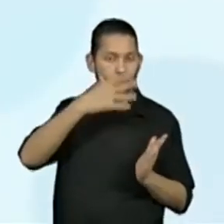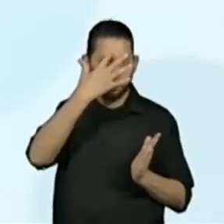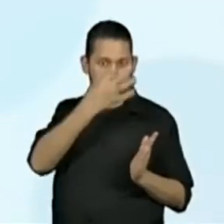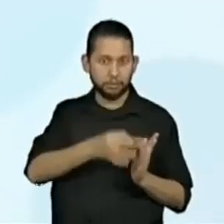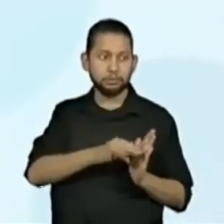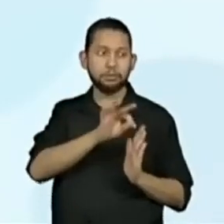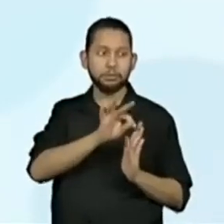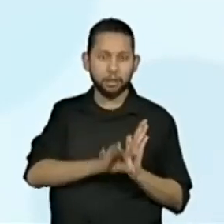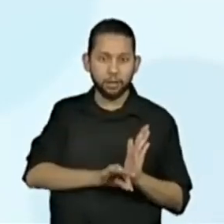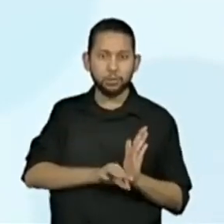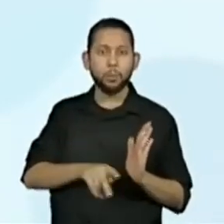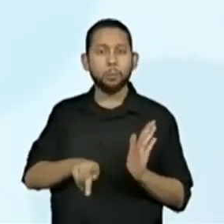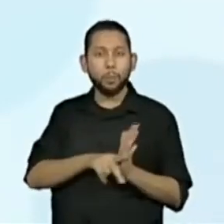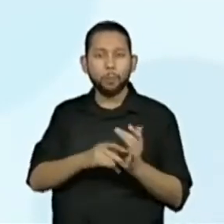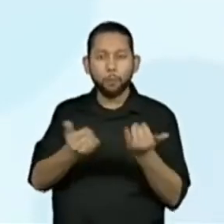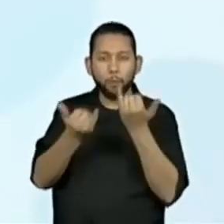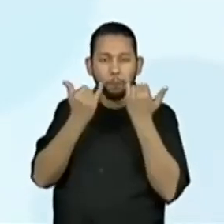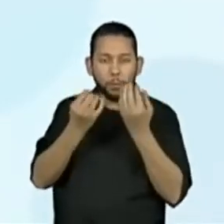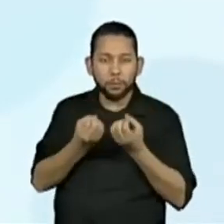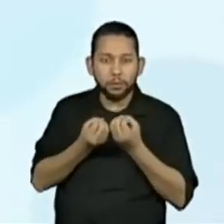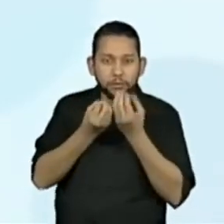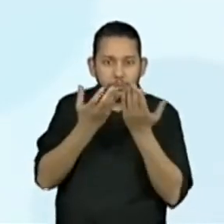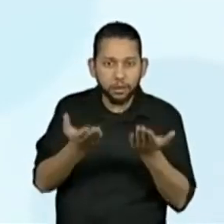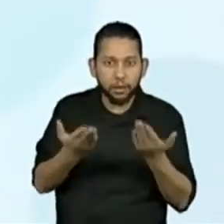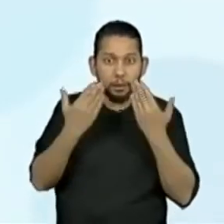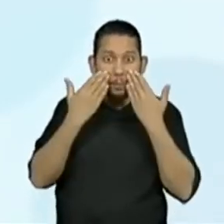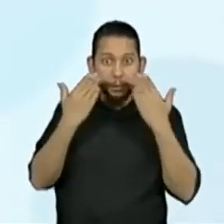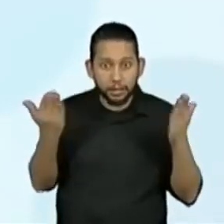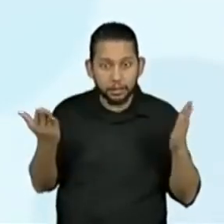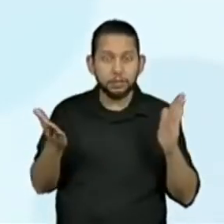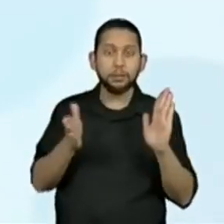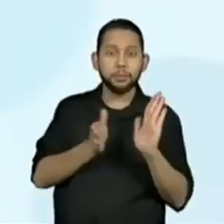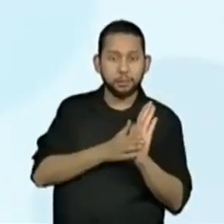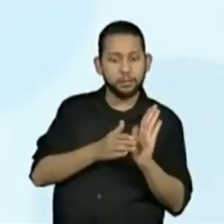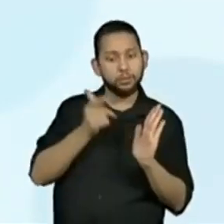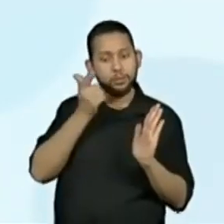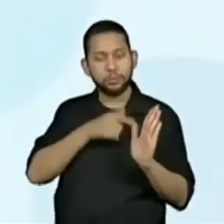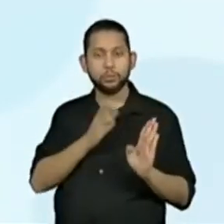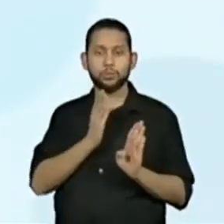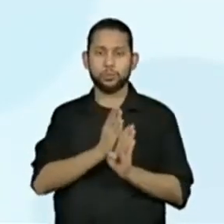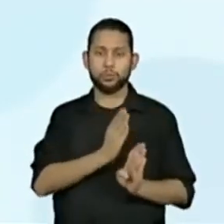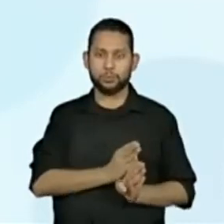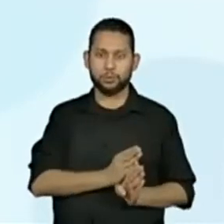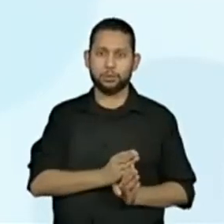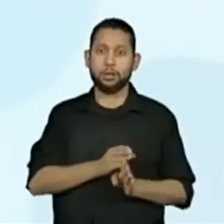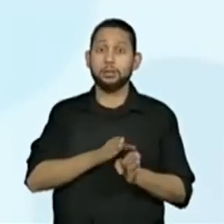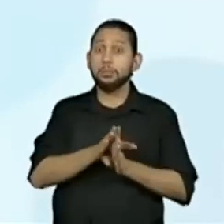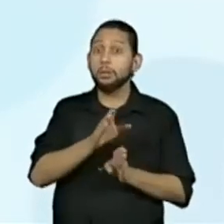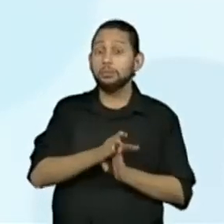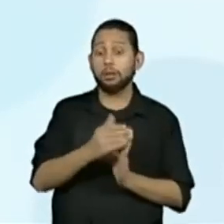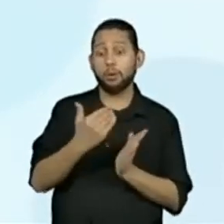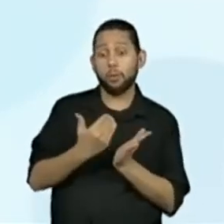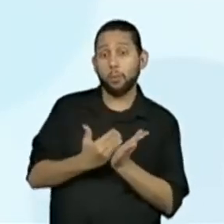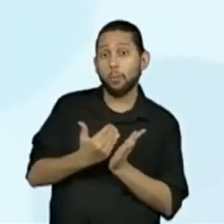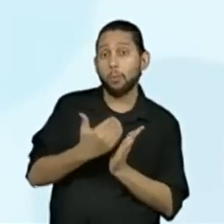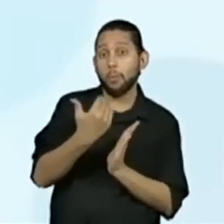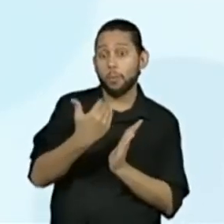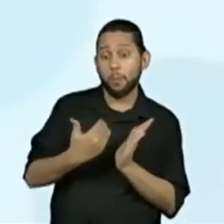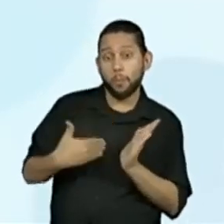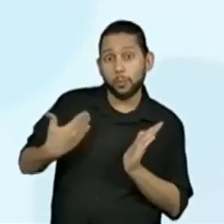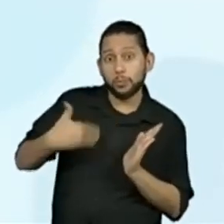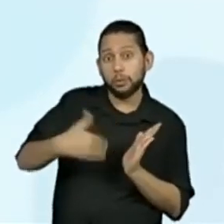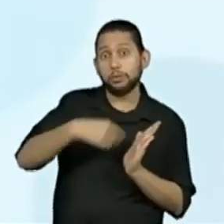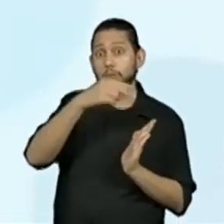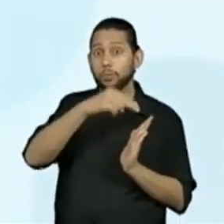informativo e localizar informações explícitas. falamos dos procedimentos de leitura, realizamos a